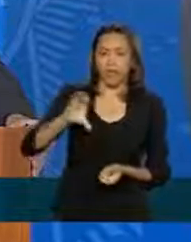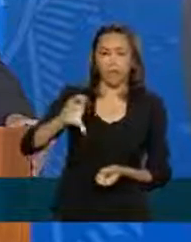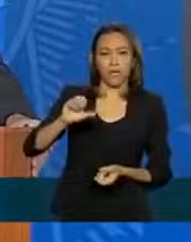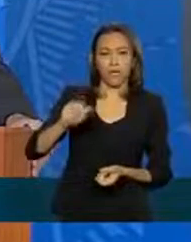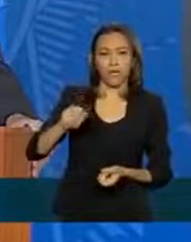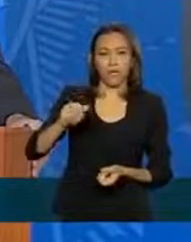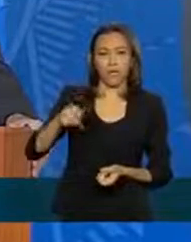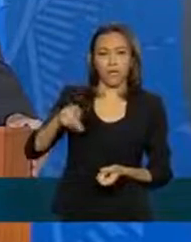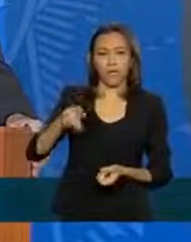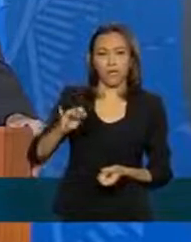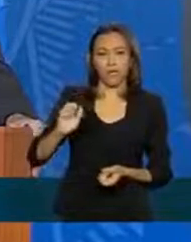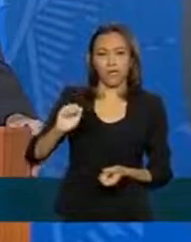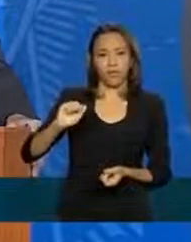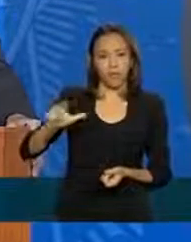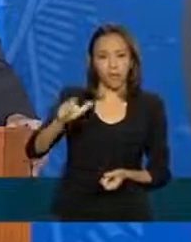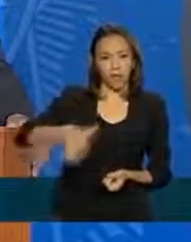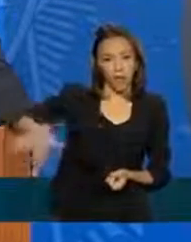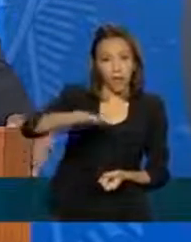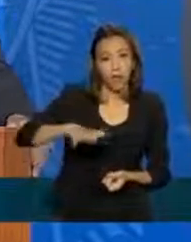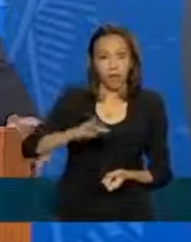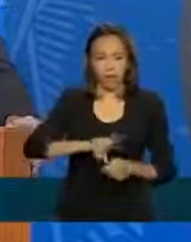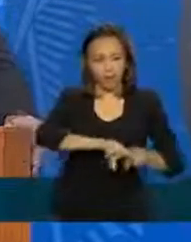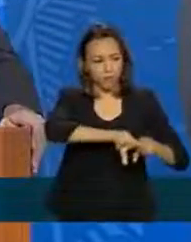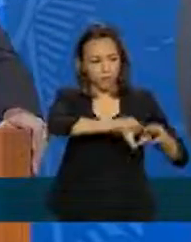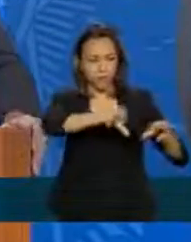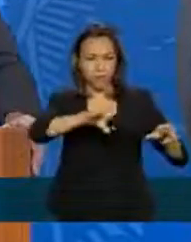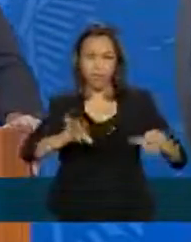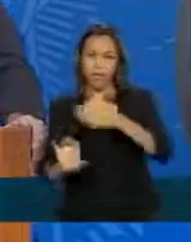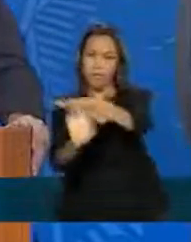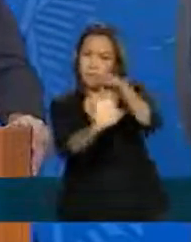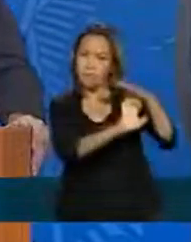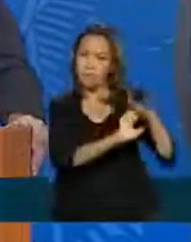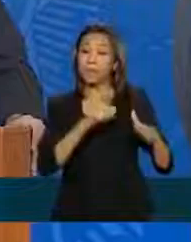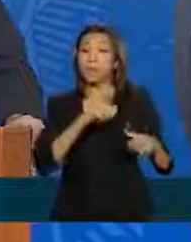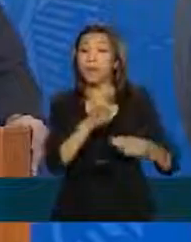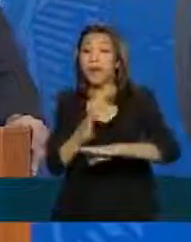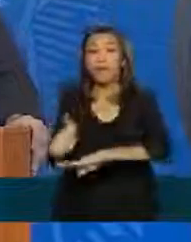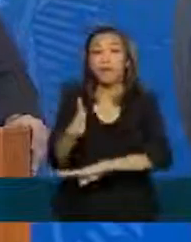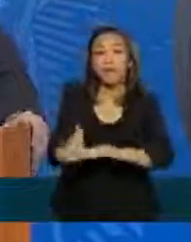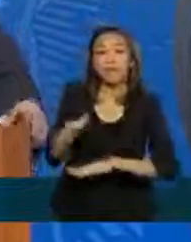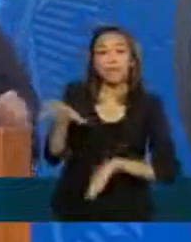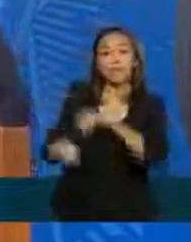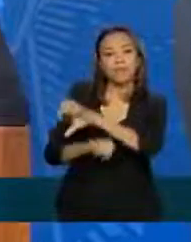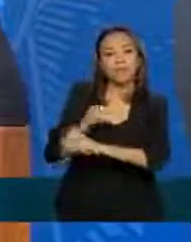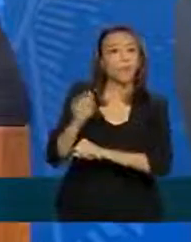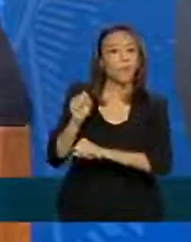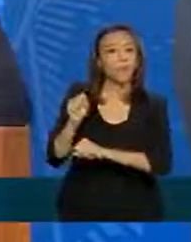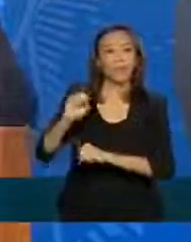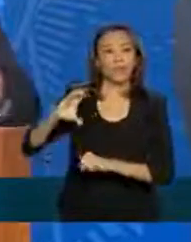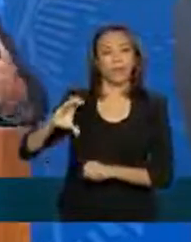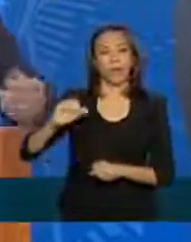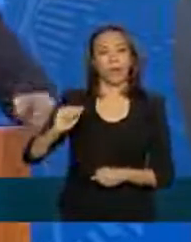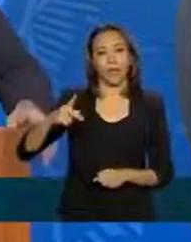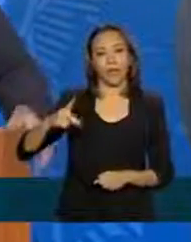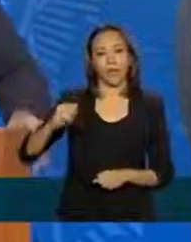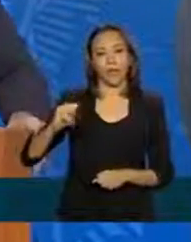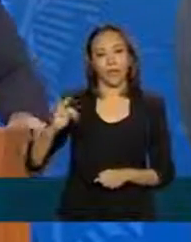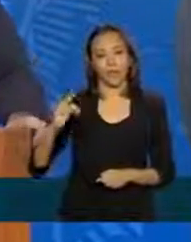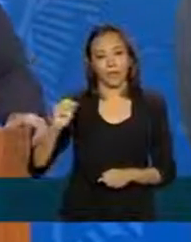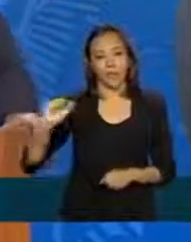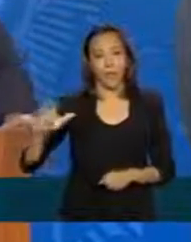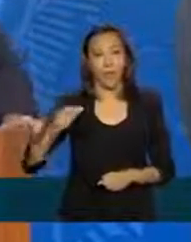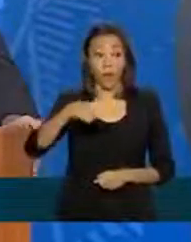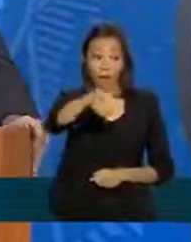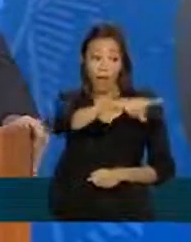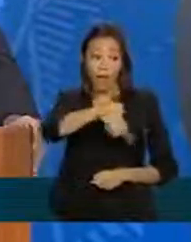fez com que grandes empresas tivessem cada vez mais acesso aos mercados de capitais, ou seja, a grande empresa consegue ir